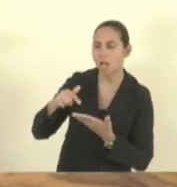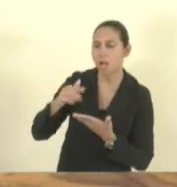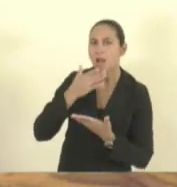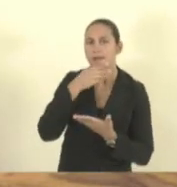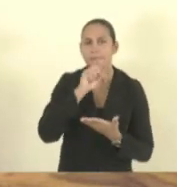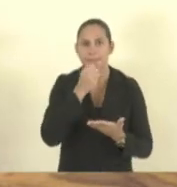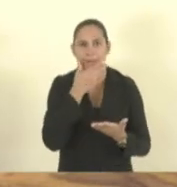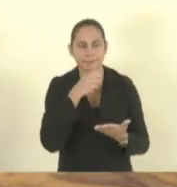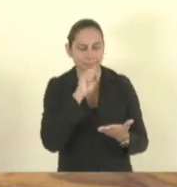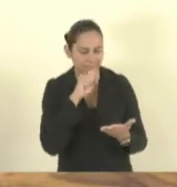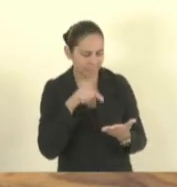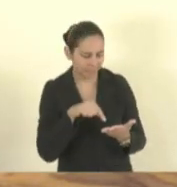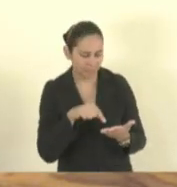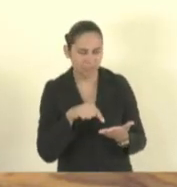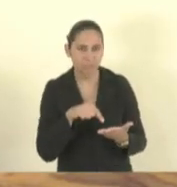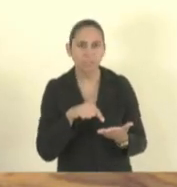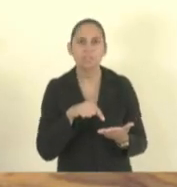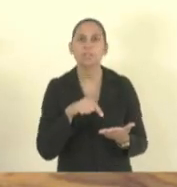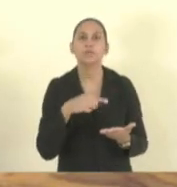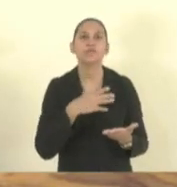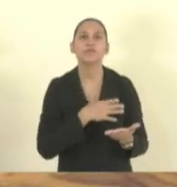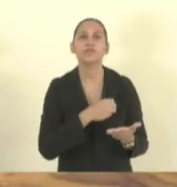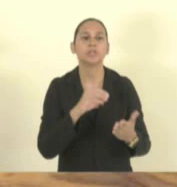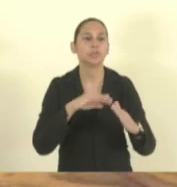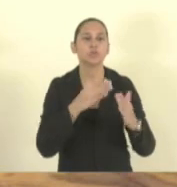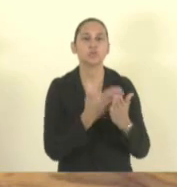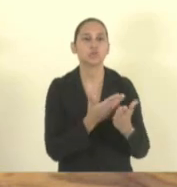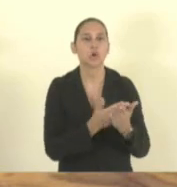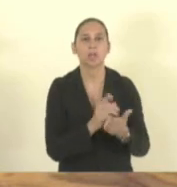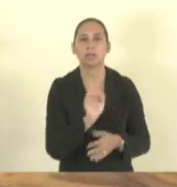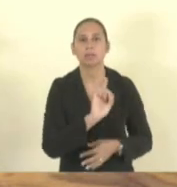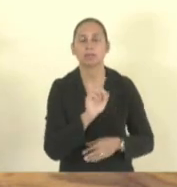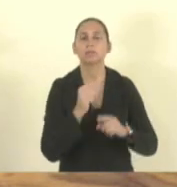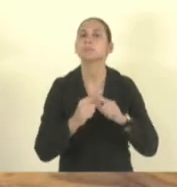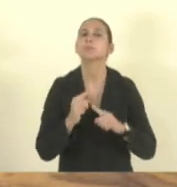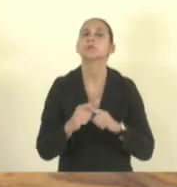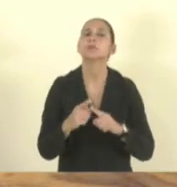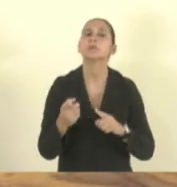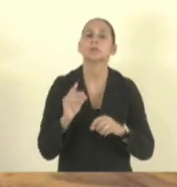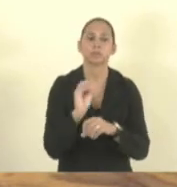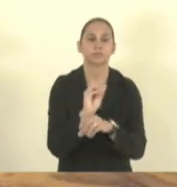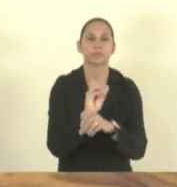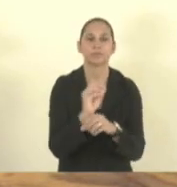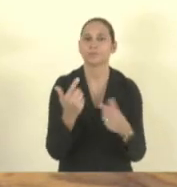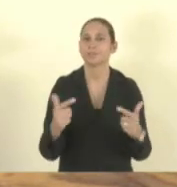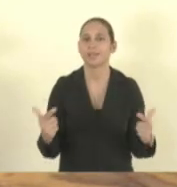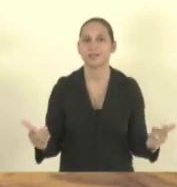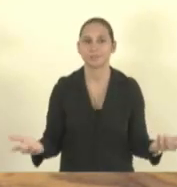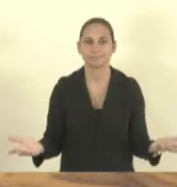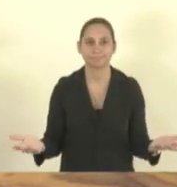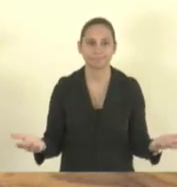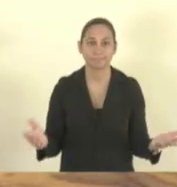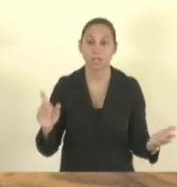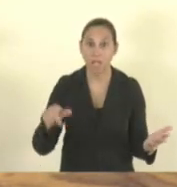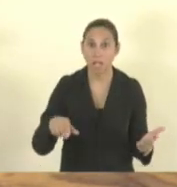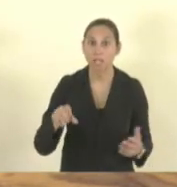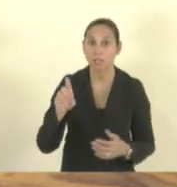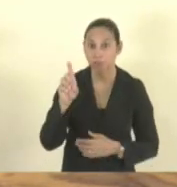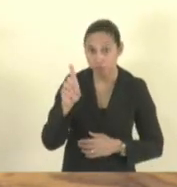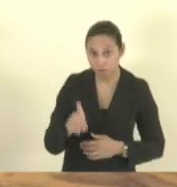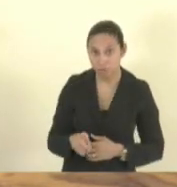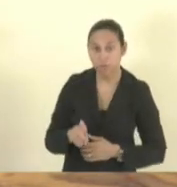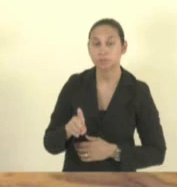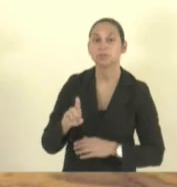cuidador. E aí é dever do Estado, da família, da